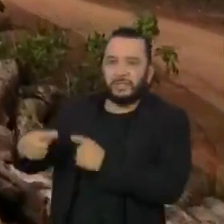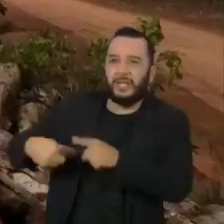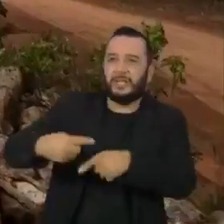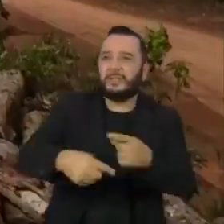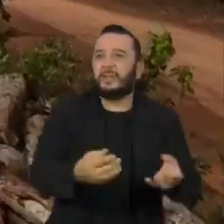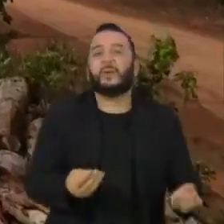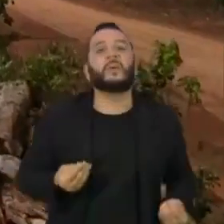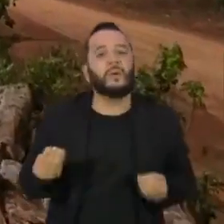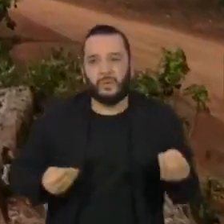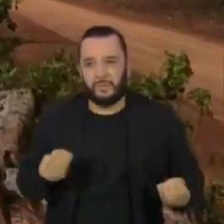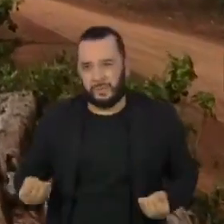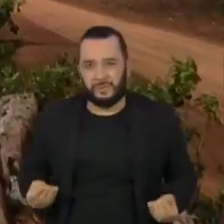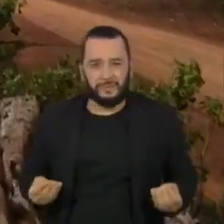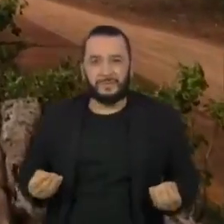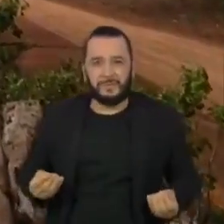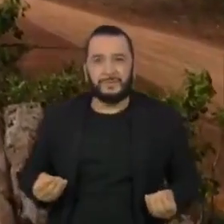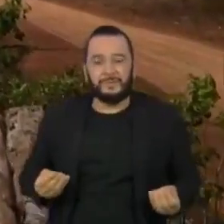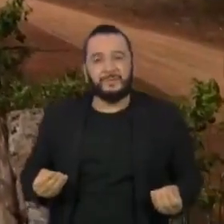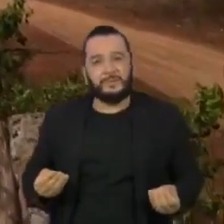pelo menos na direção da sustentabilidade.